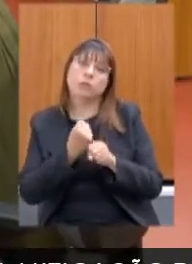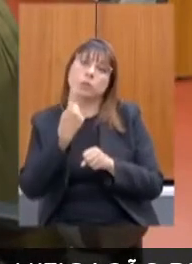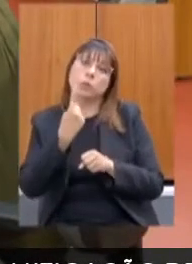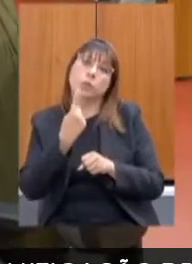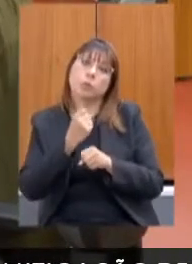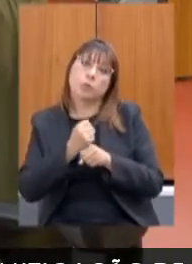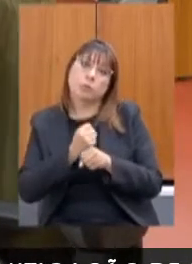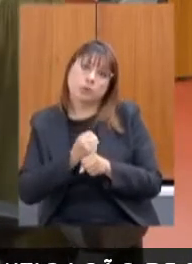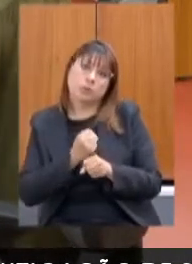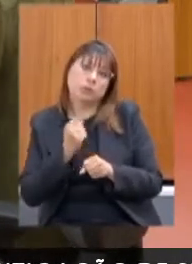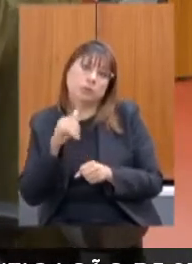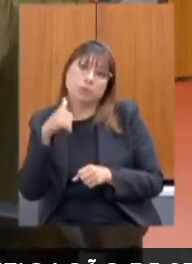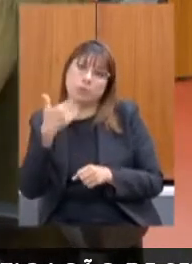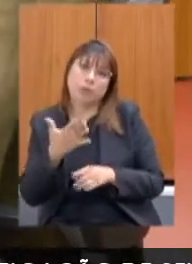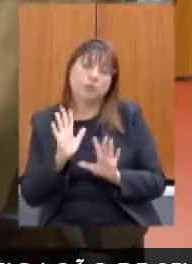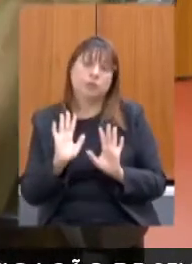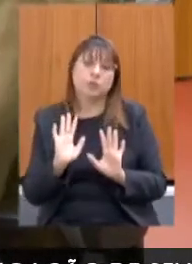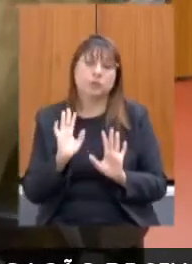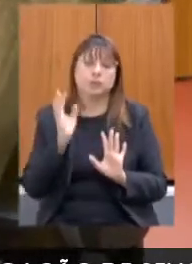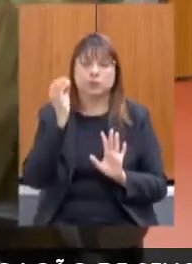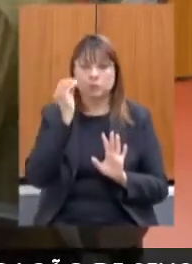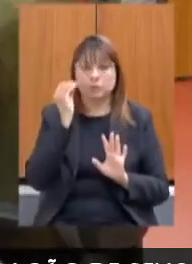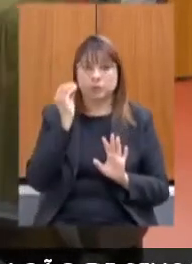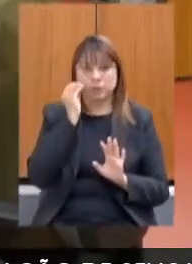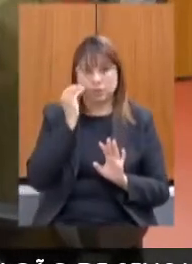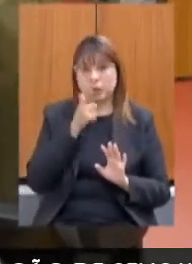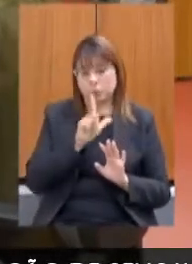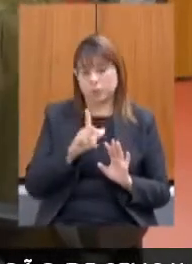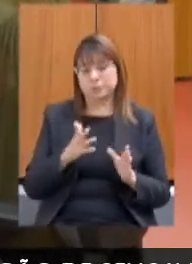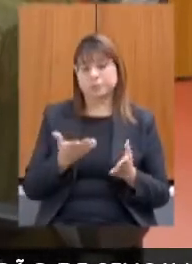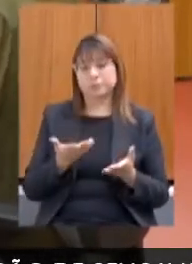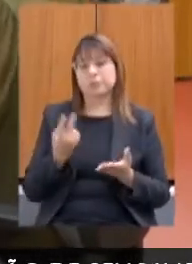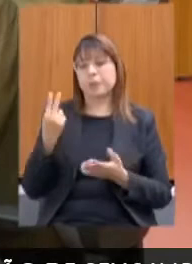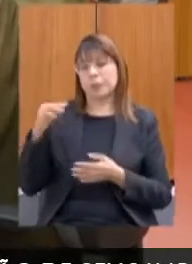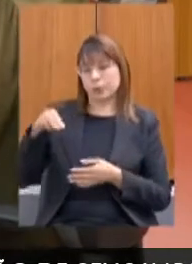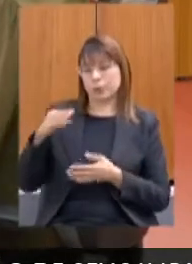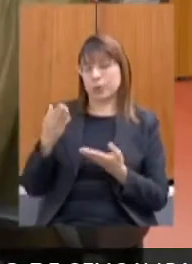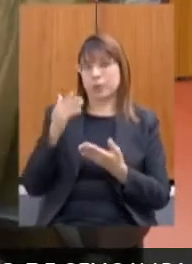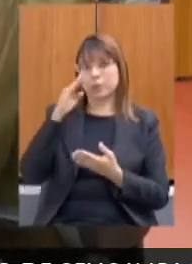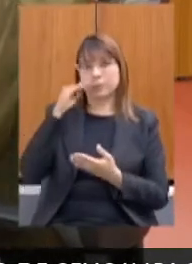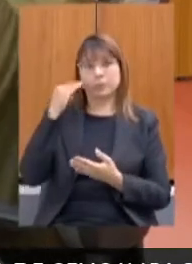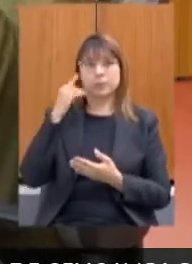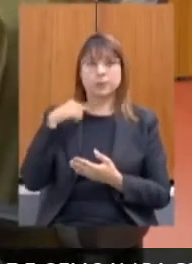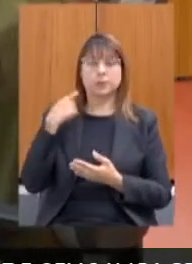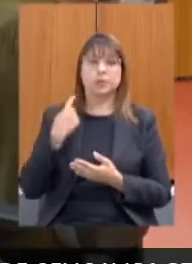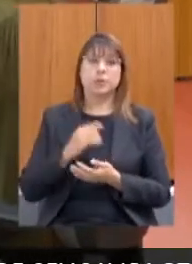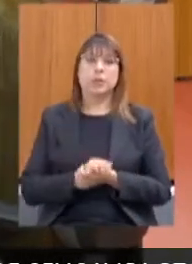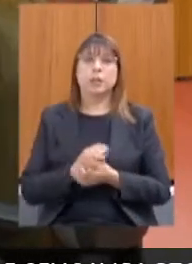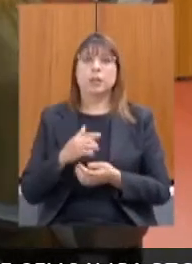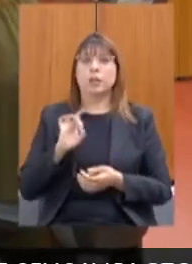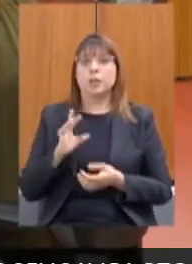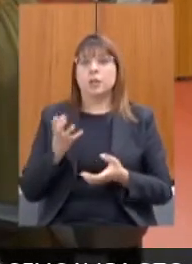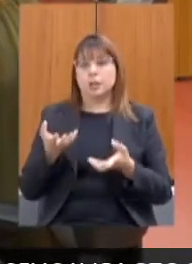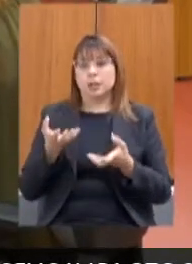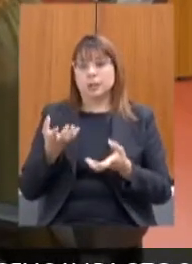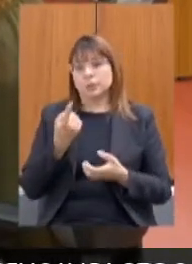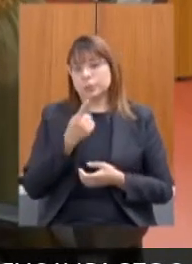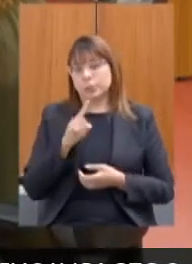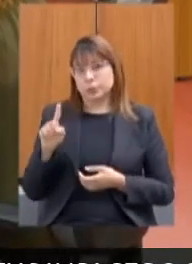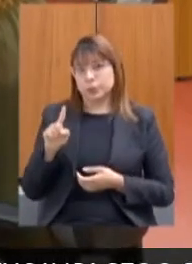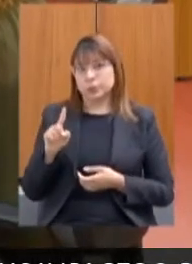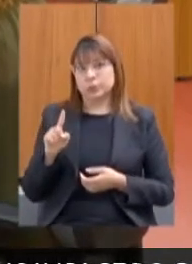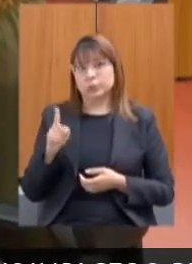Obrigada. Dois minutos, deputada Beatriz. Sim, eu só queria deixar uma última